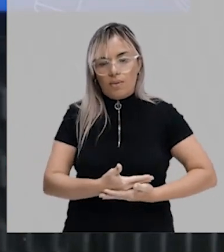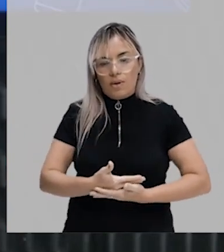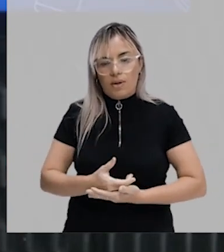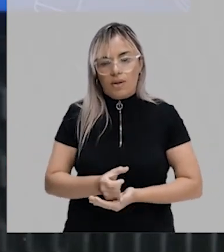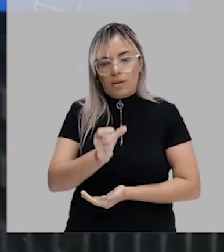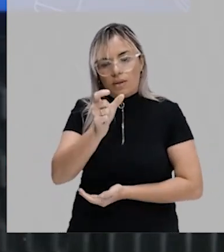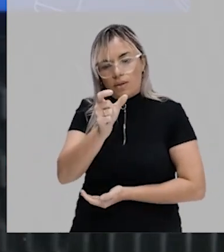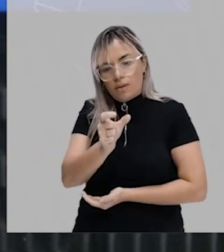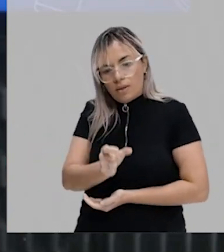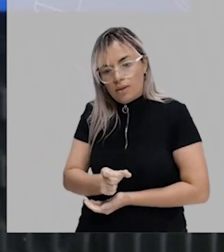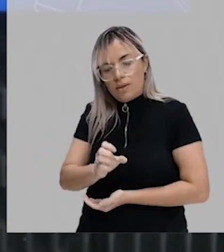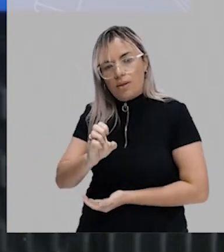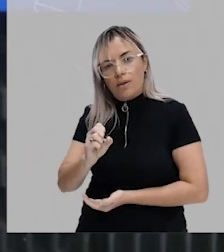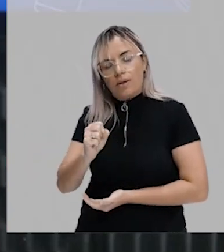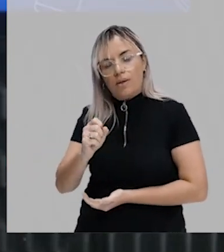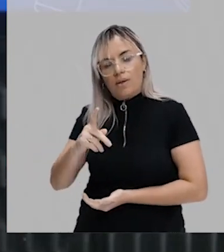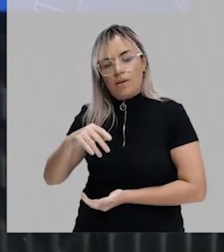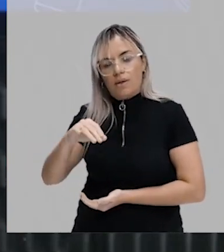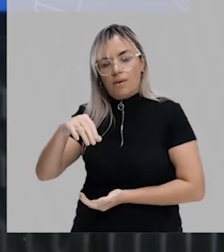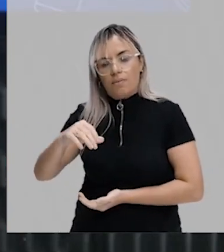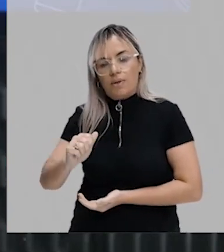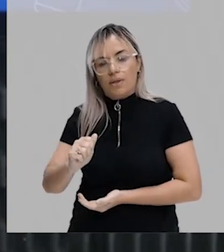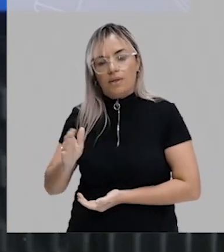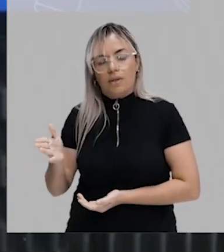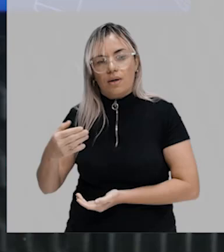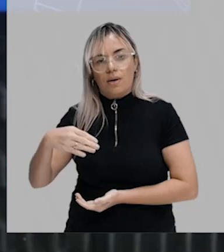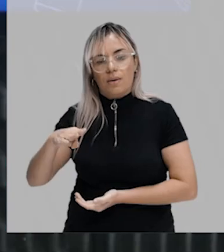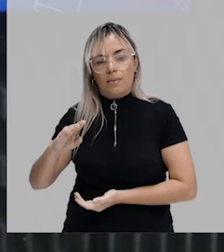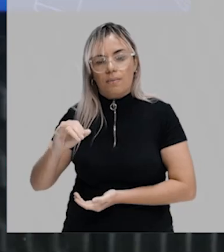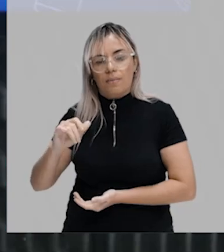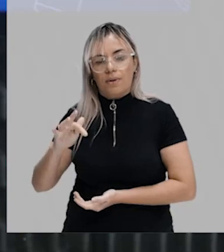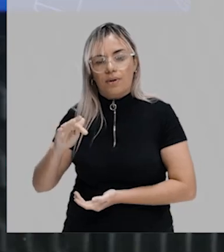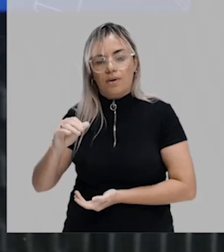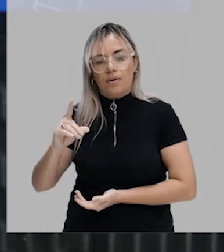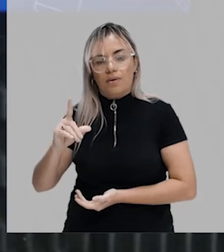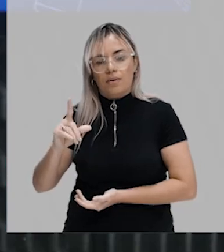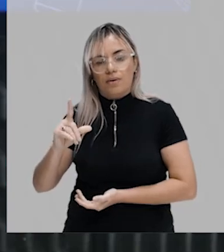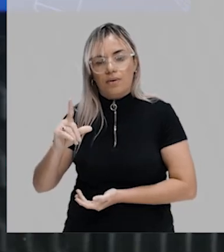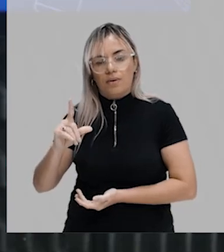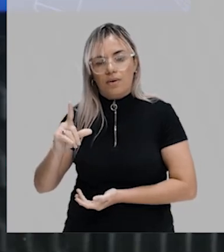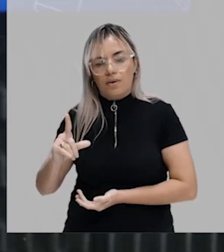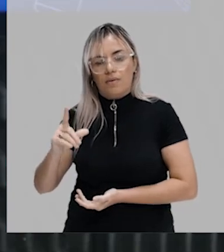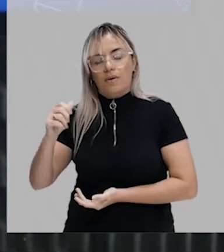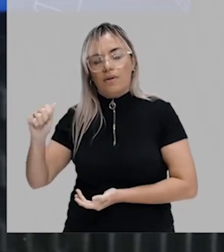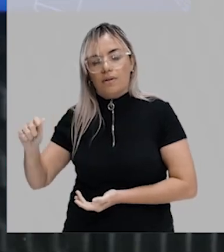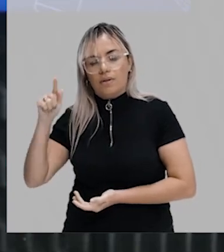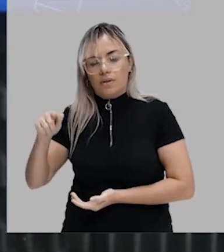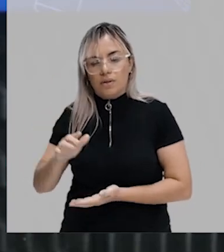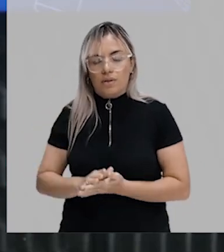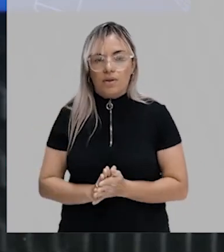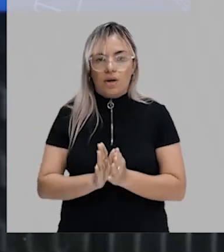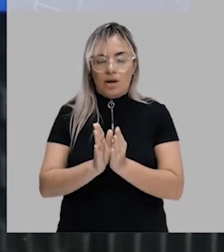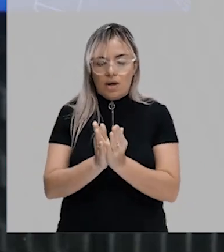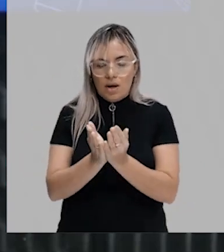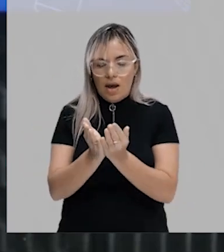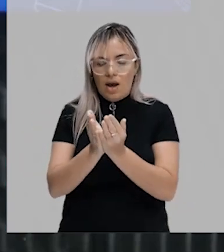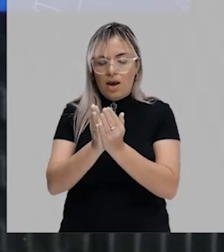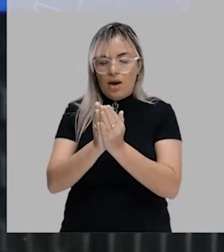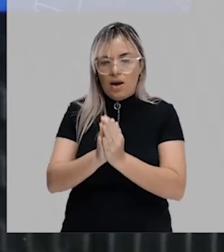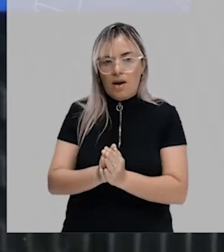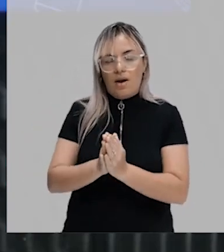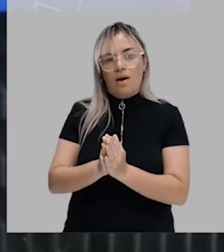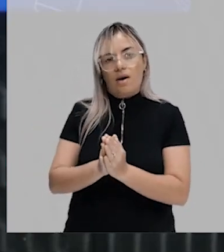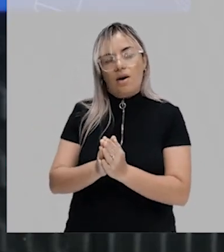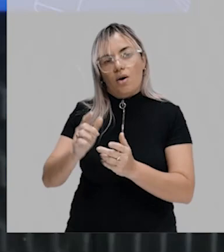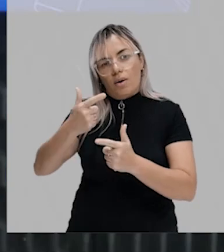Essa espinha bífida aqui é uma falha no fechamento da região posterior, em torno do vigésimo sétimo dia